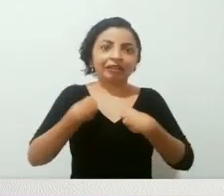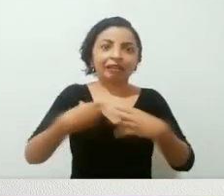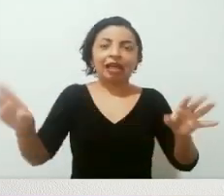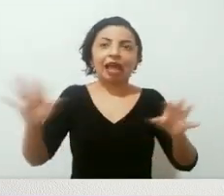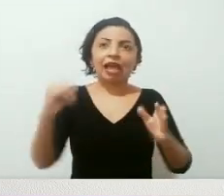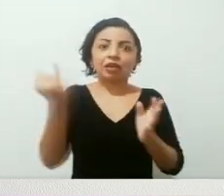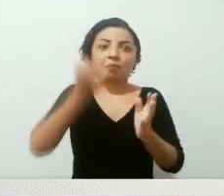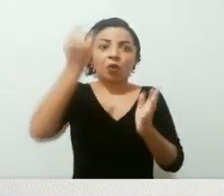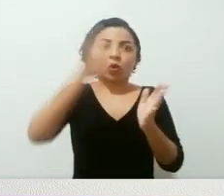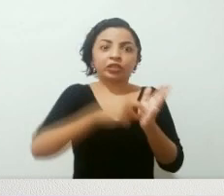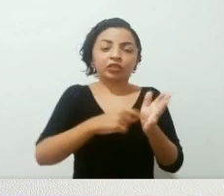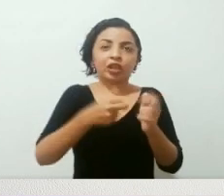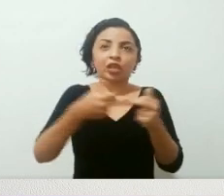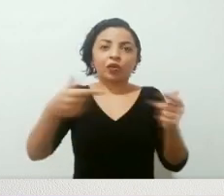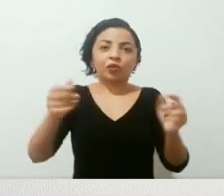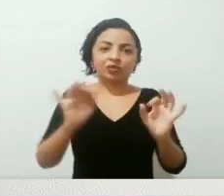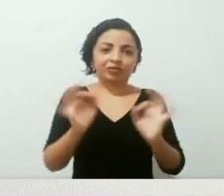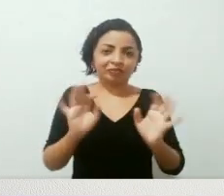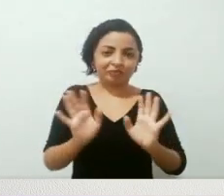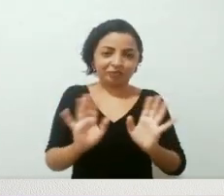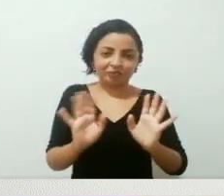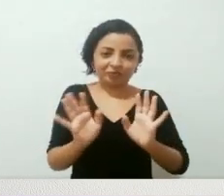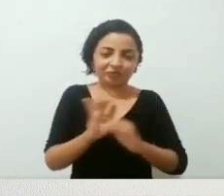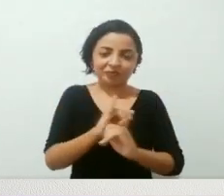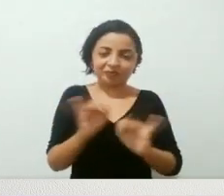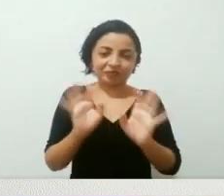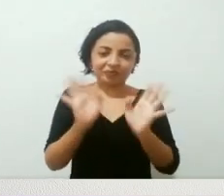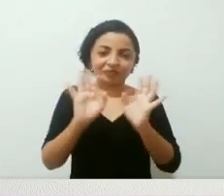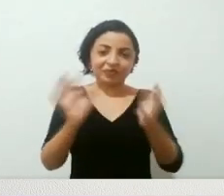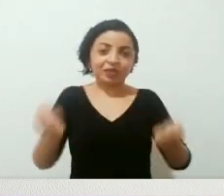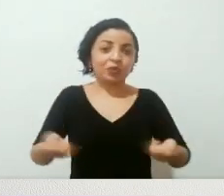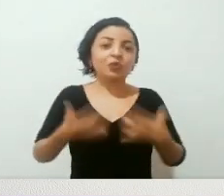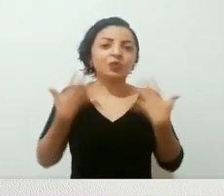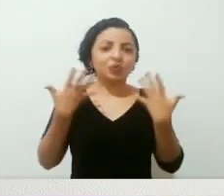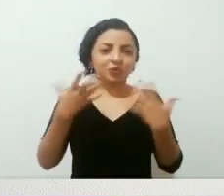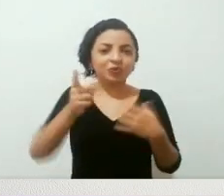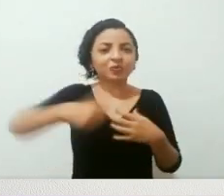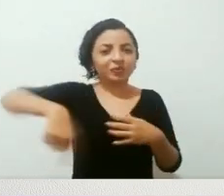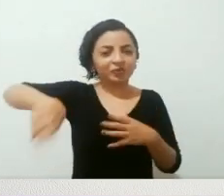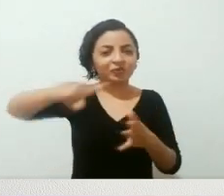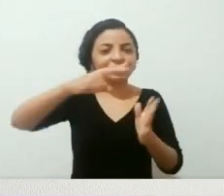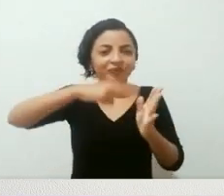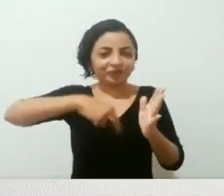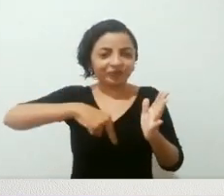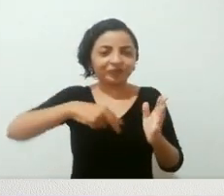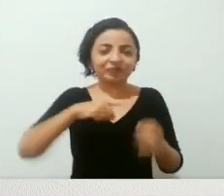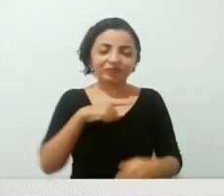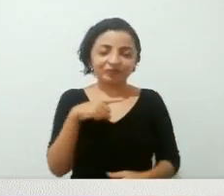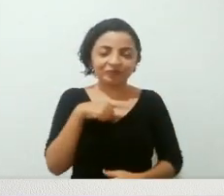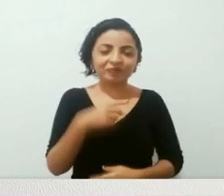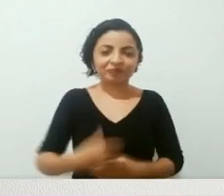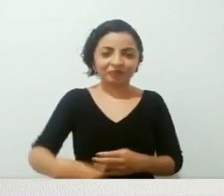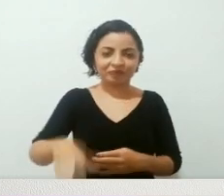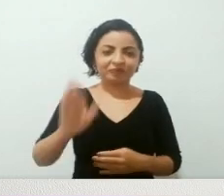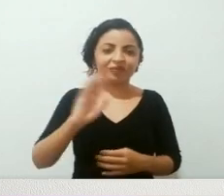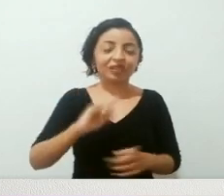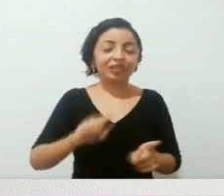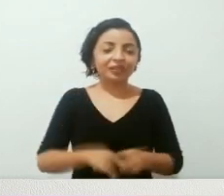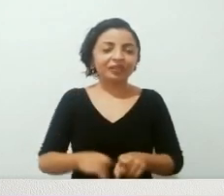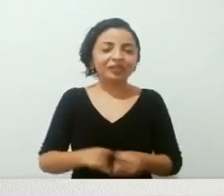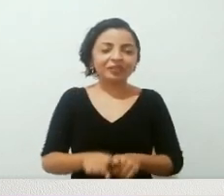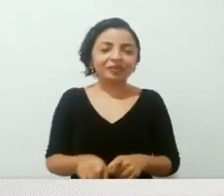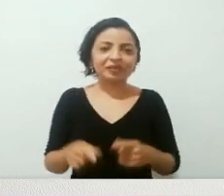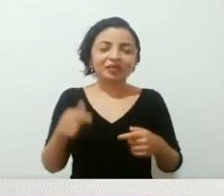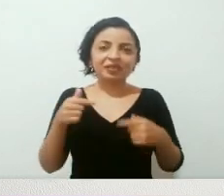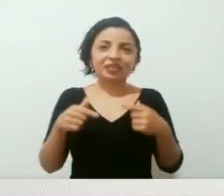mais importante do livro, pra não perder a surpresa, né, do leitor, mas também, tem